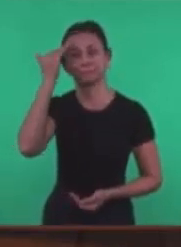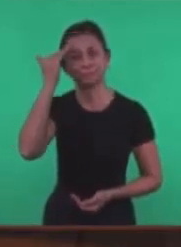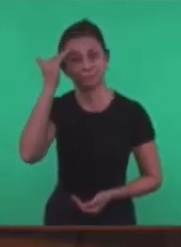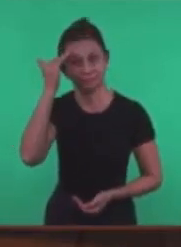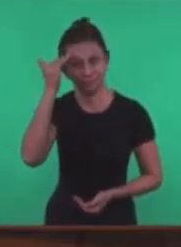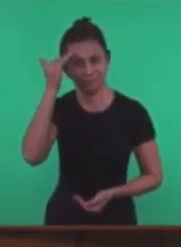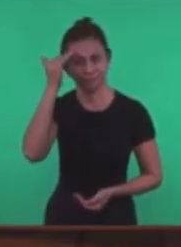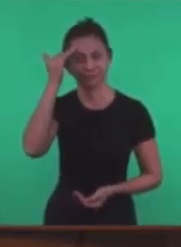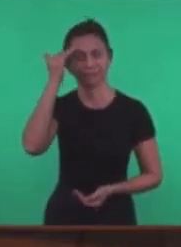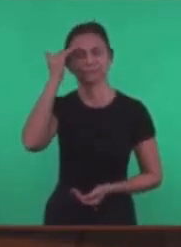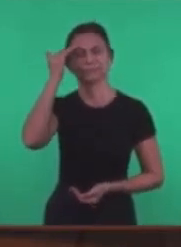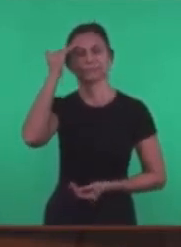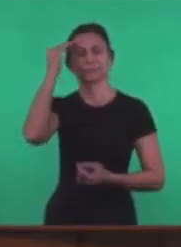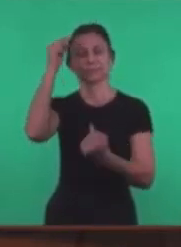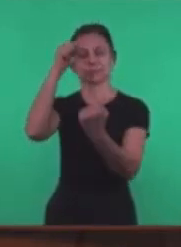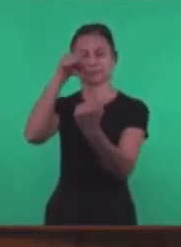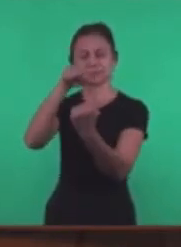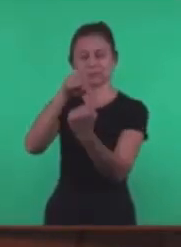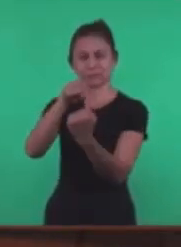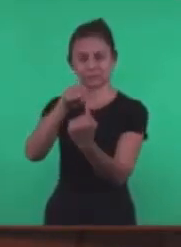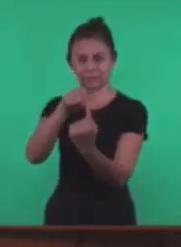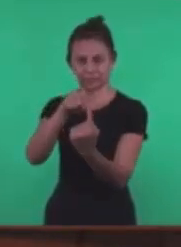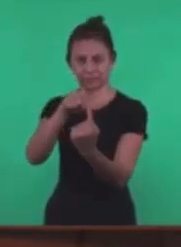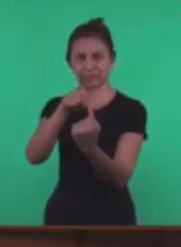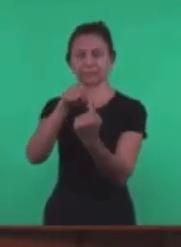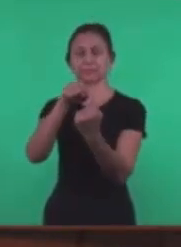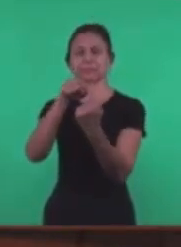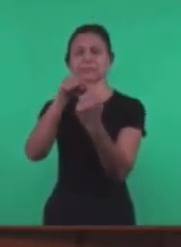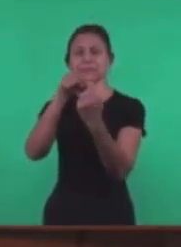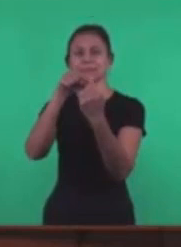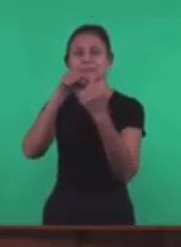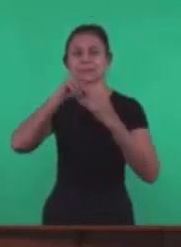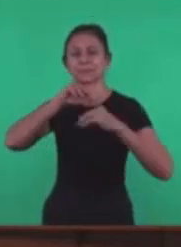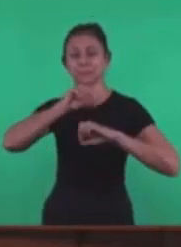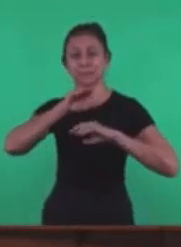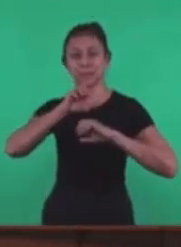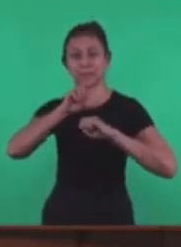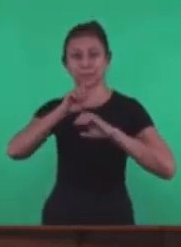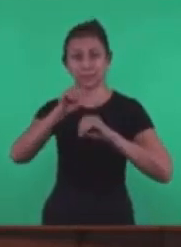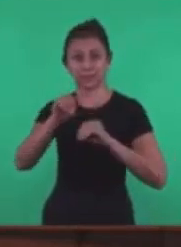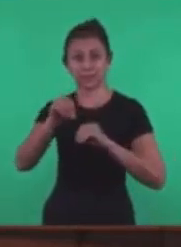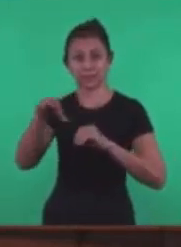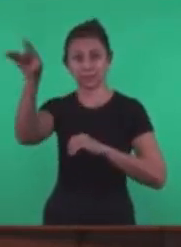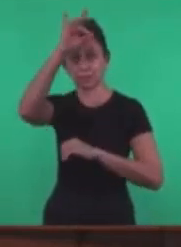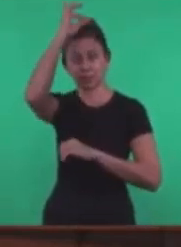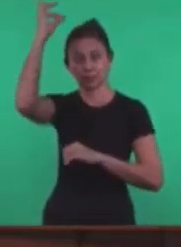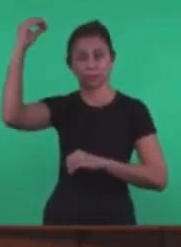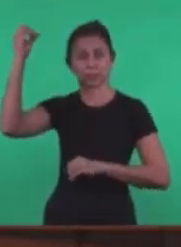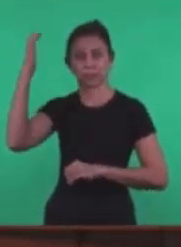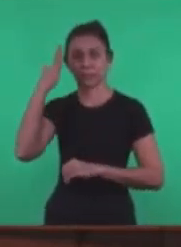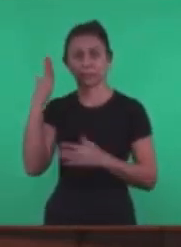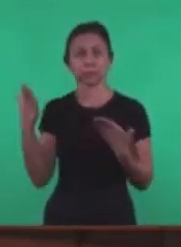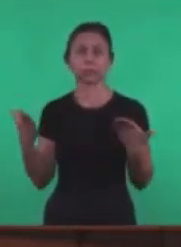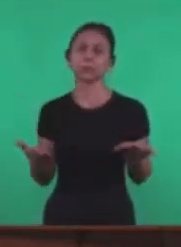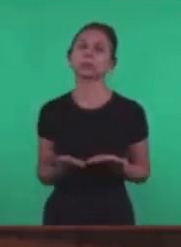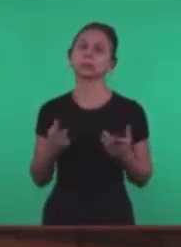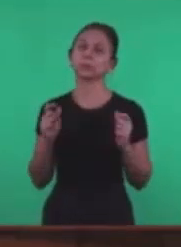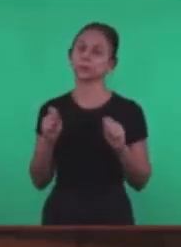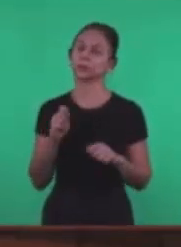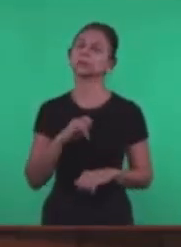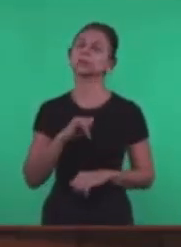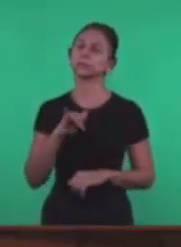propósito Desta palavra Que o Espírito Santo Está colocando À nossa disposição Hoje Podemos dizer